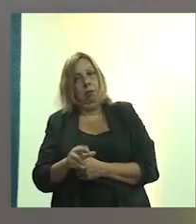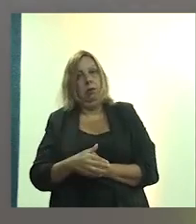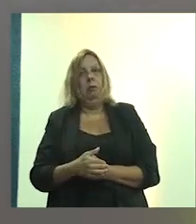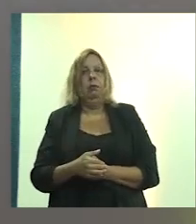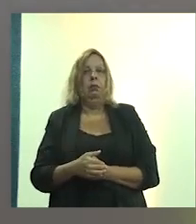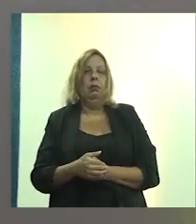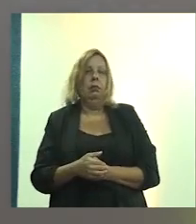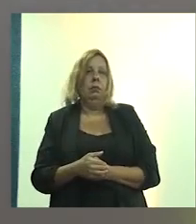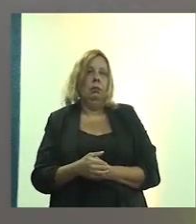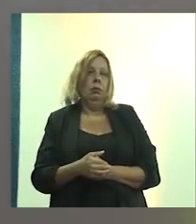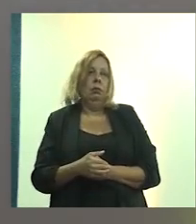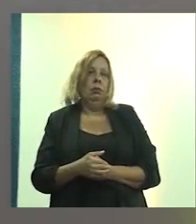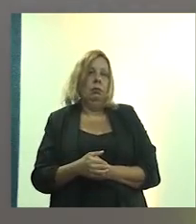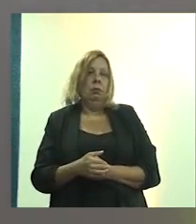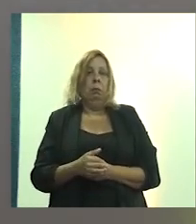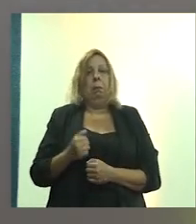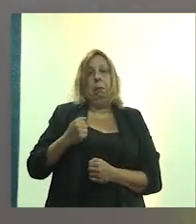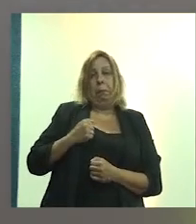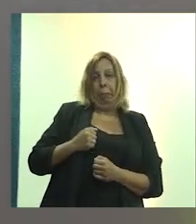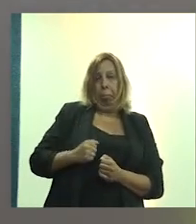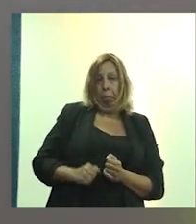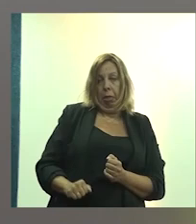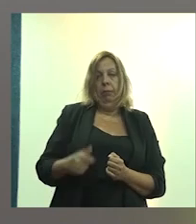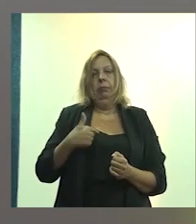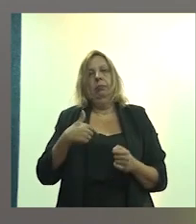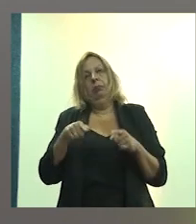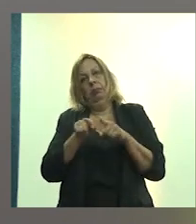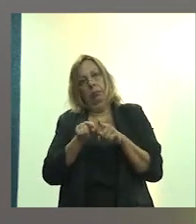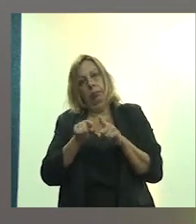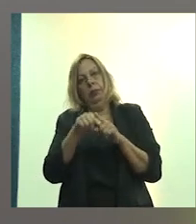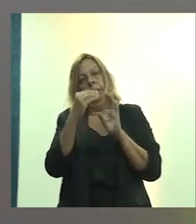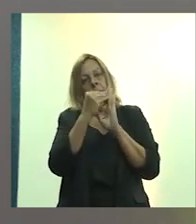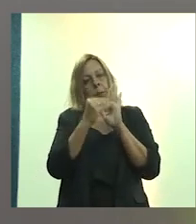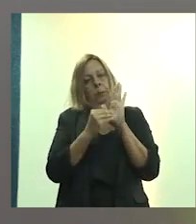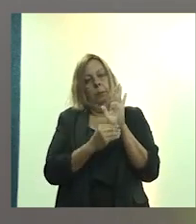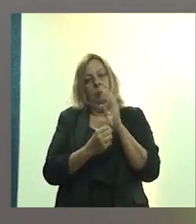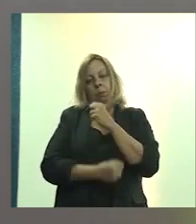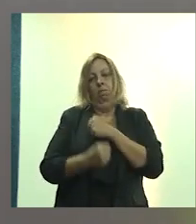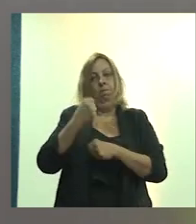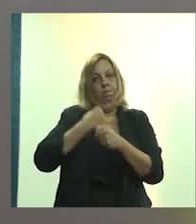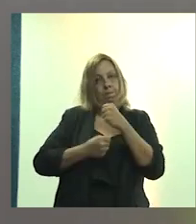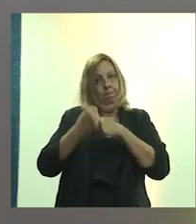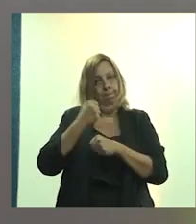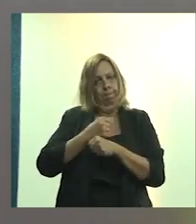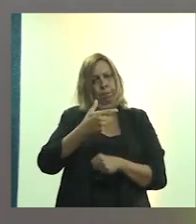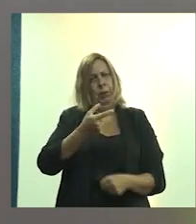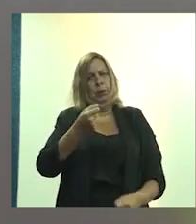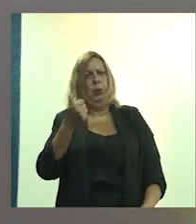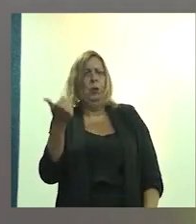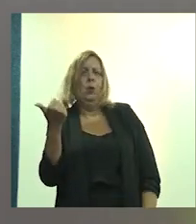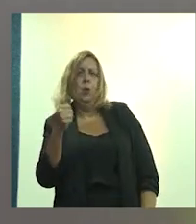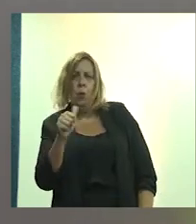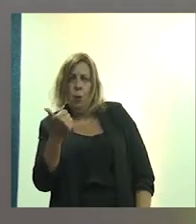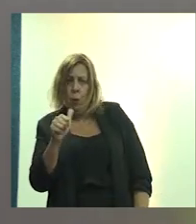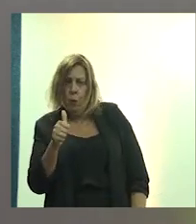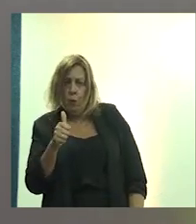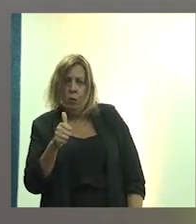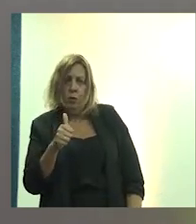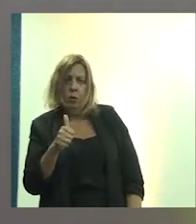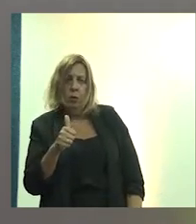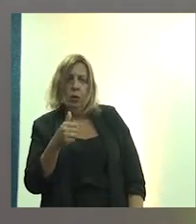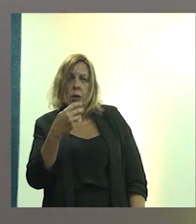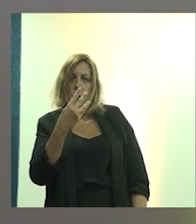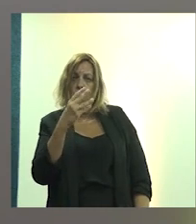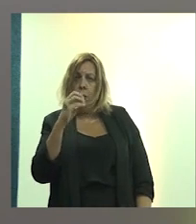A diarreia. Então, temos esse dado de 2011 também. Em torno de quase 400 mil